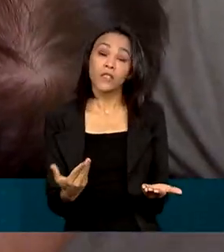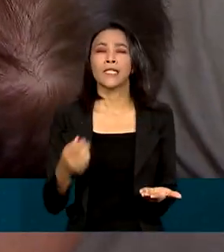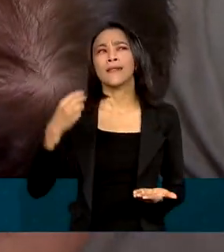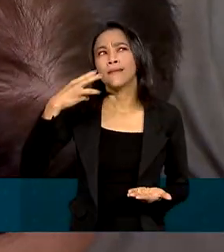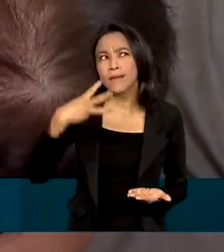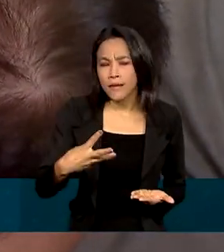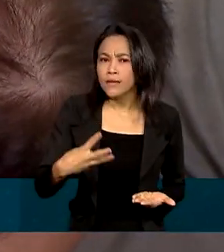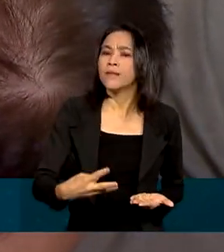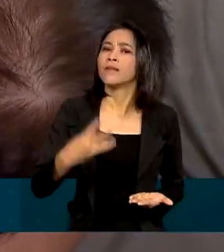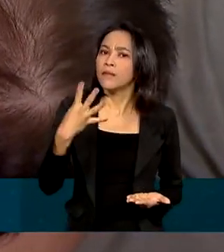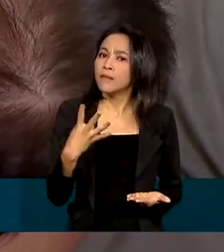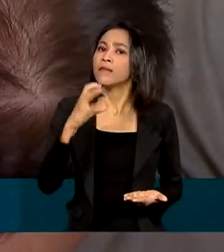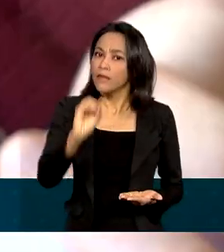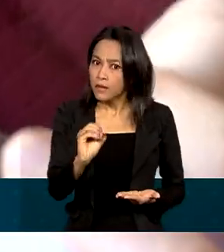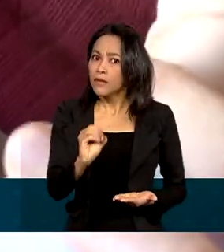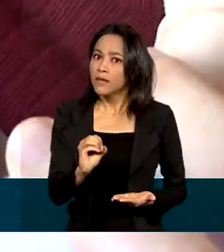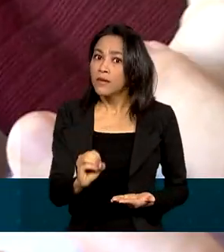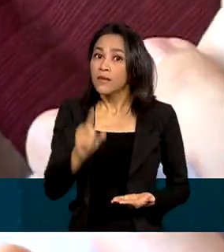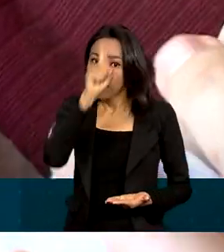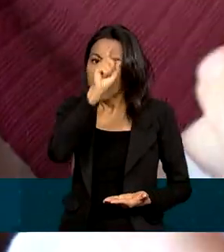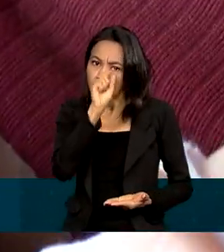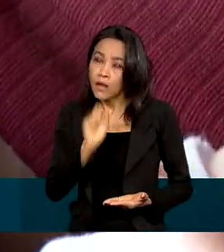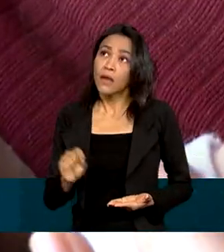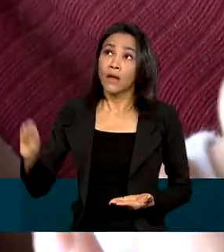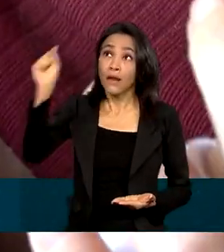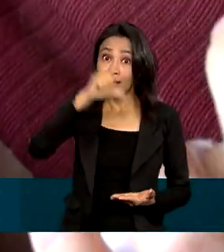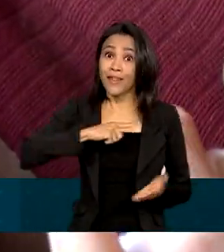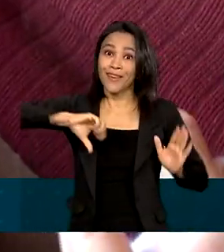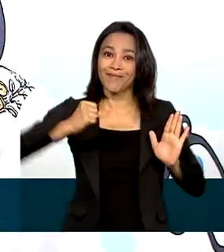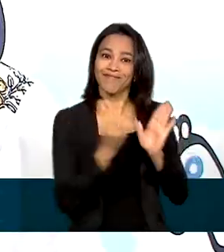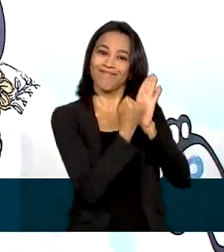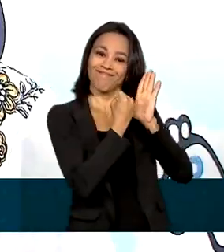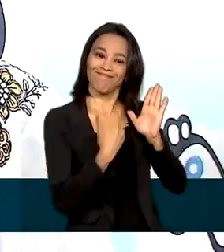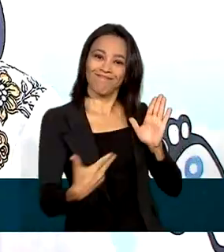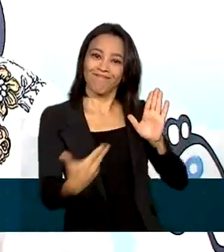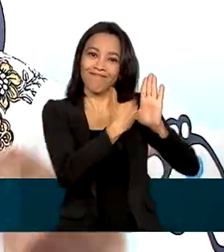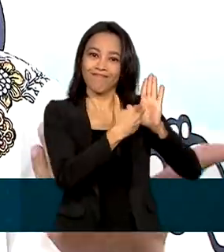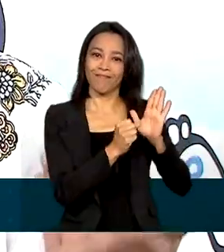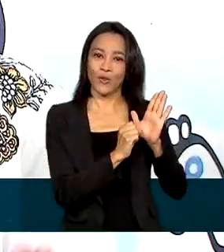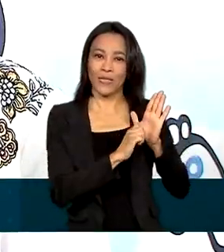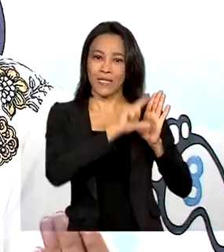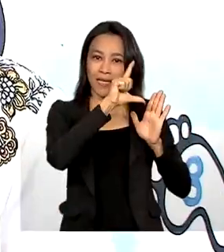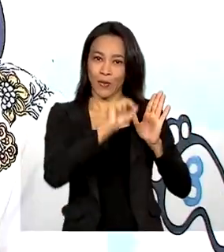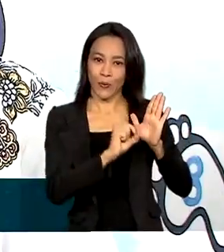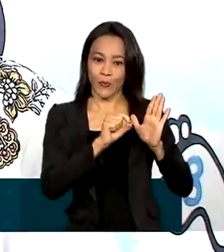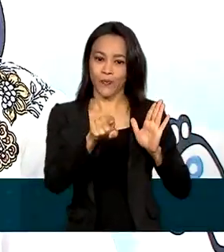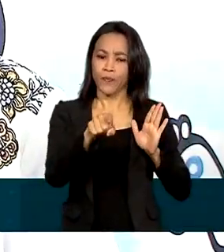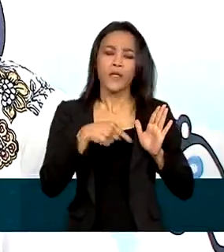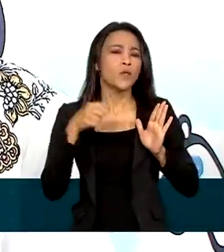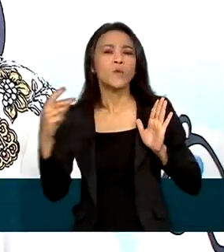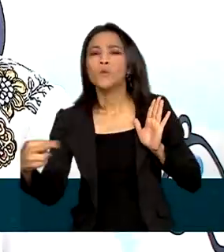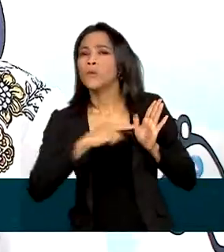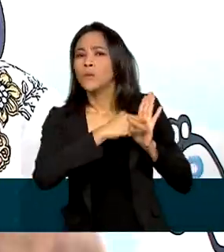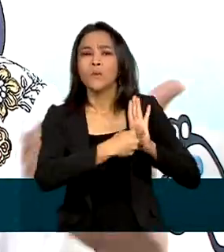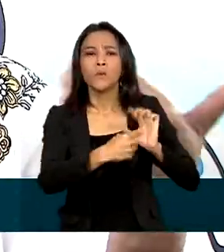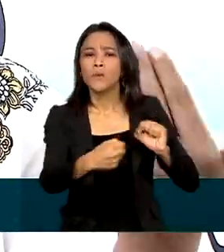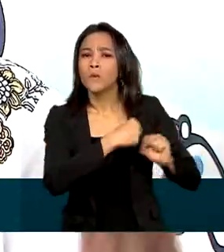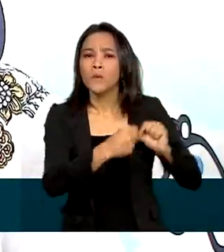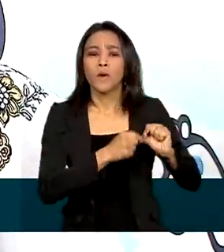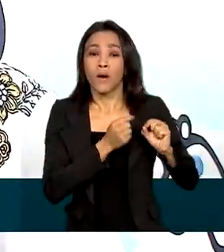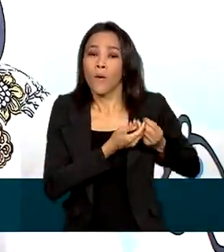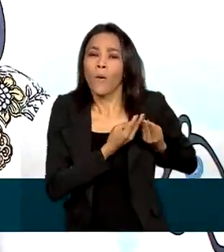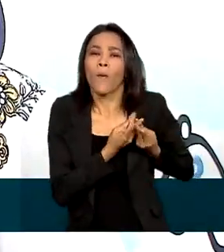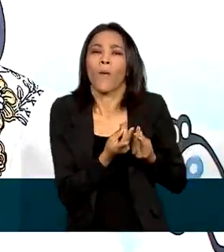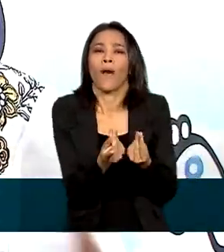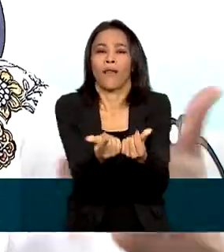340 instituições no país possuem o selo. É um selo de qualidade de serviço e que a